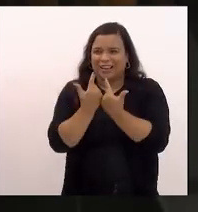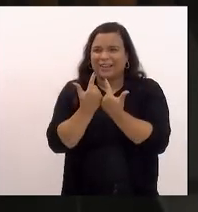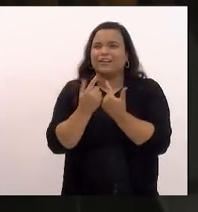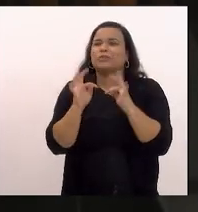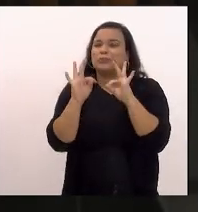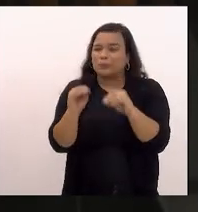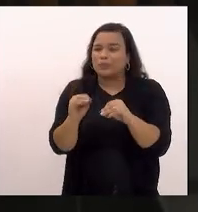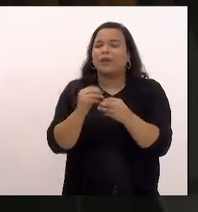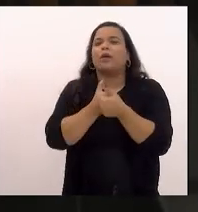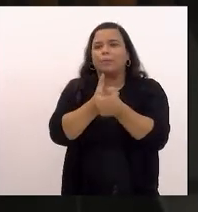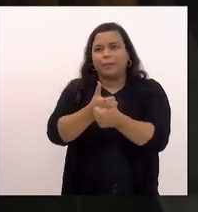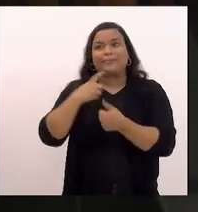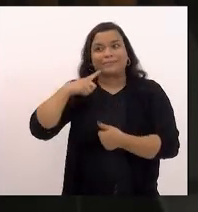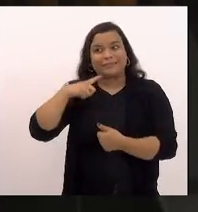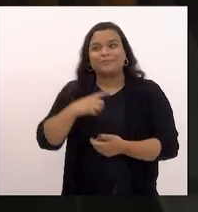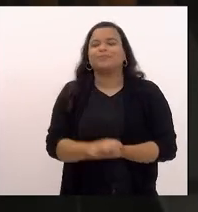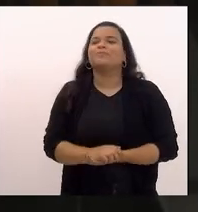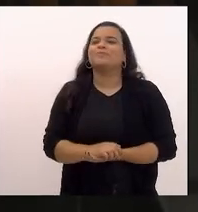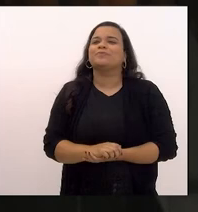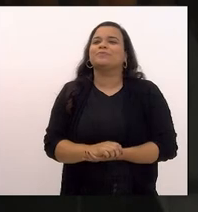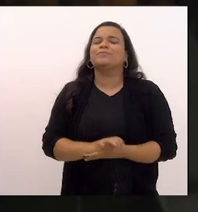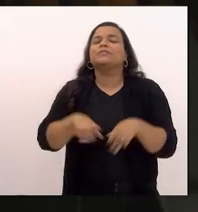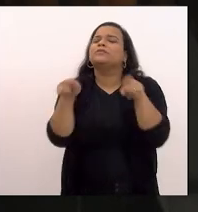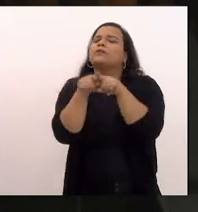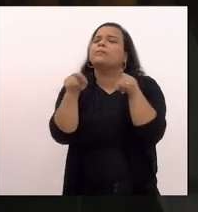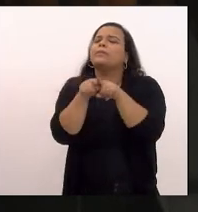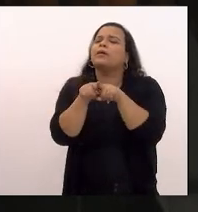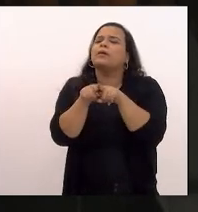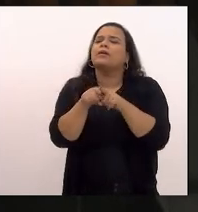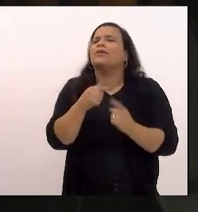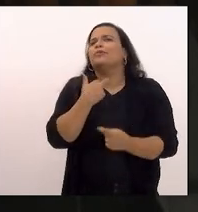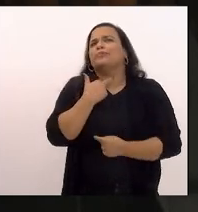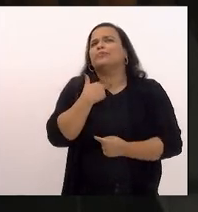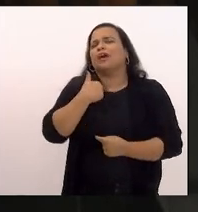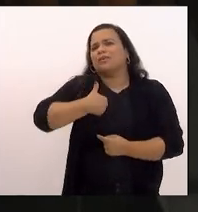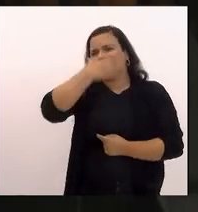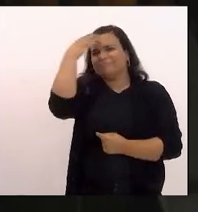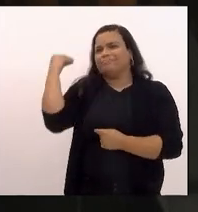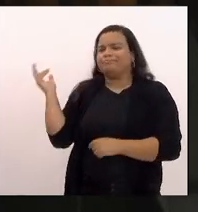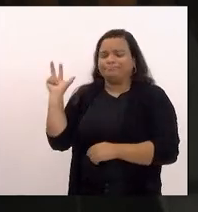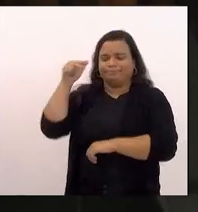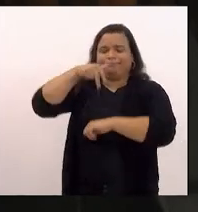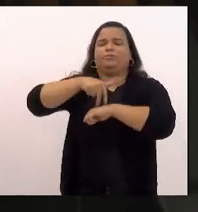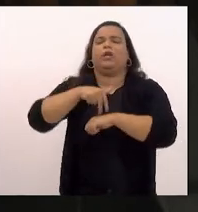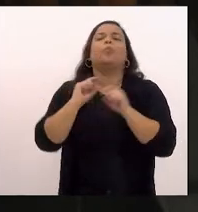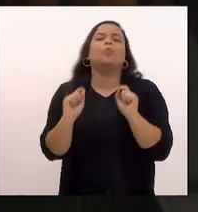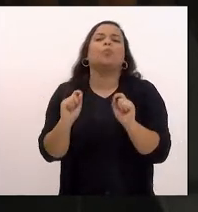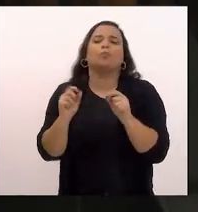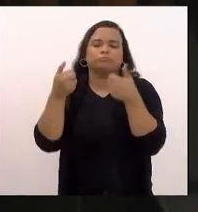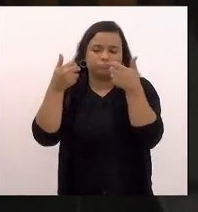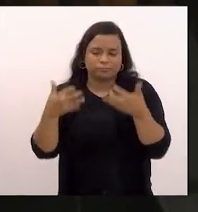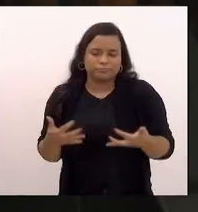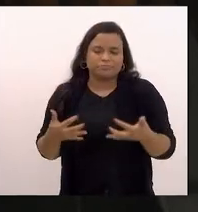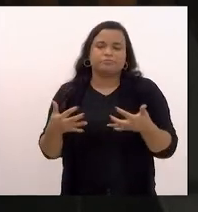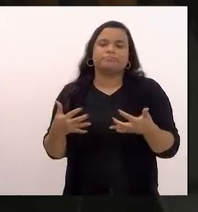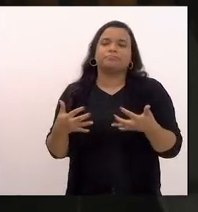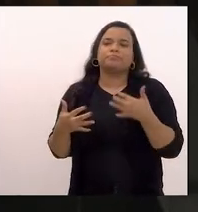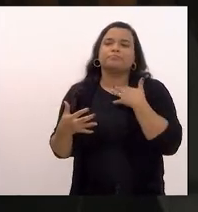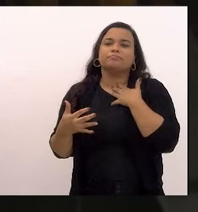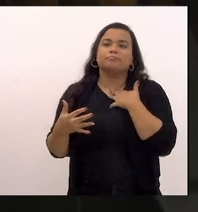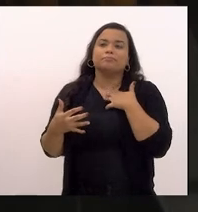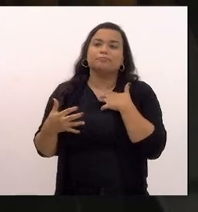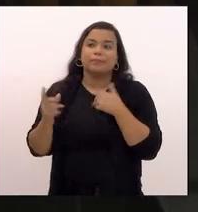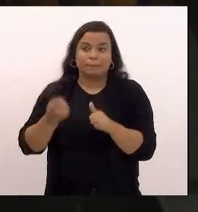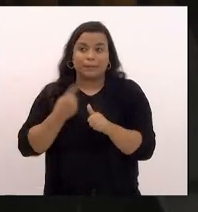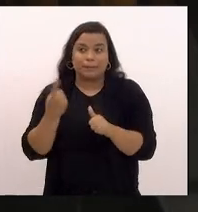acompanham e não poderia deixar de subir a essa tribuna deputada Marta Rocha em primeiro lugar